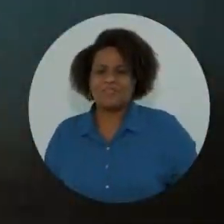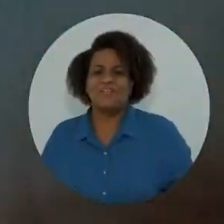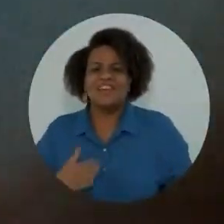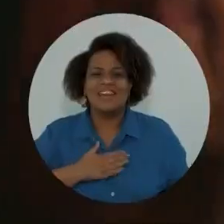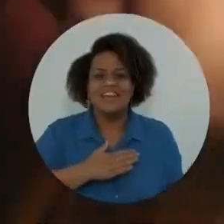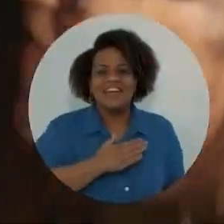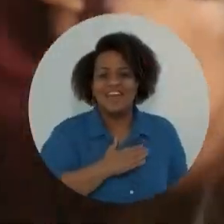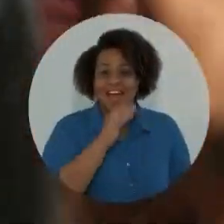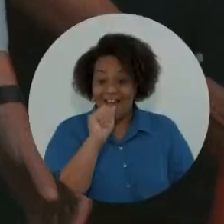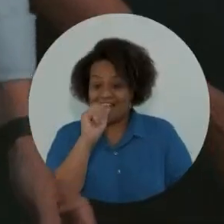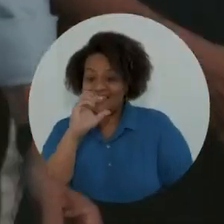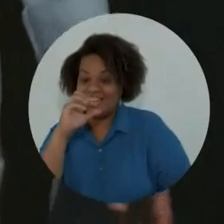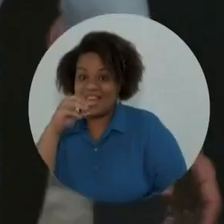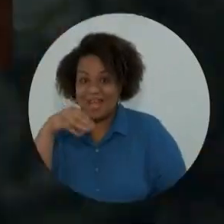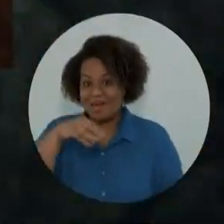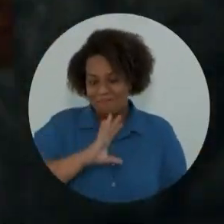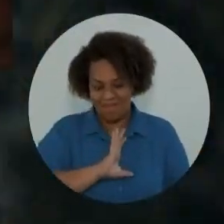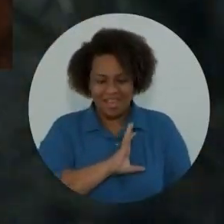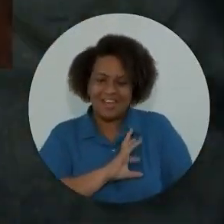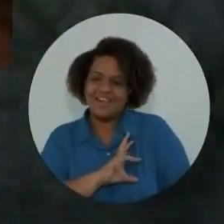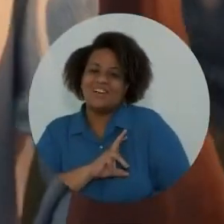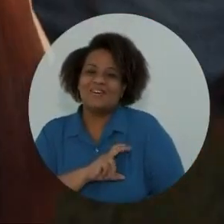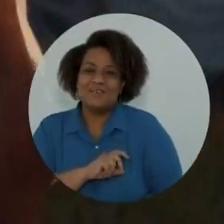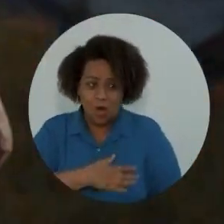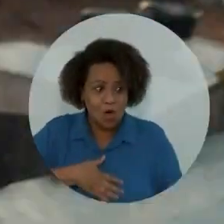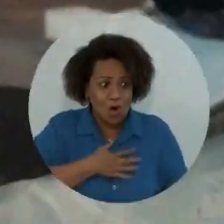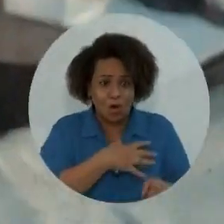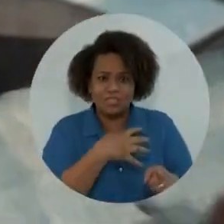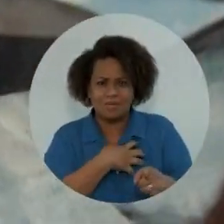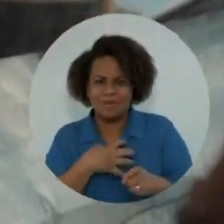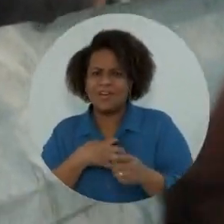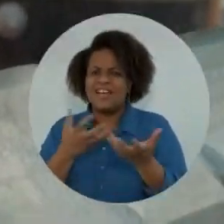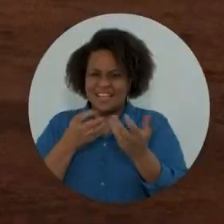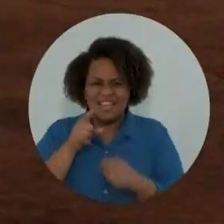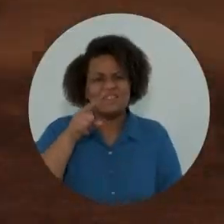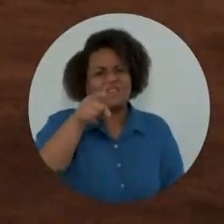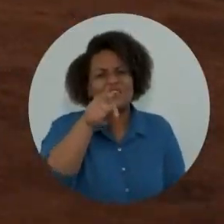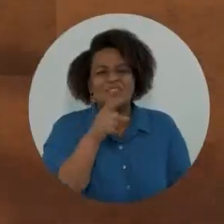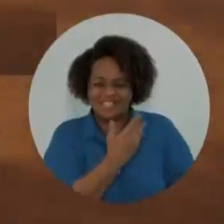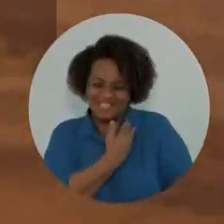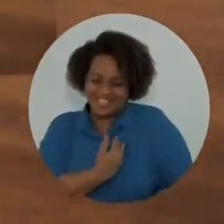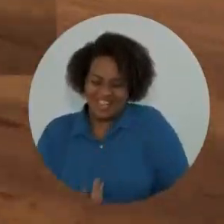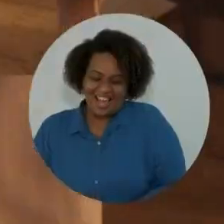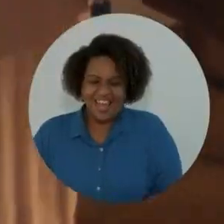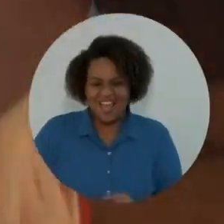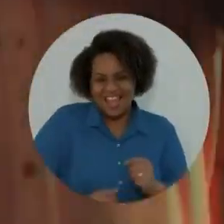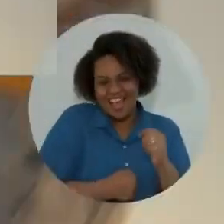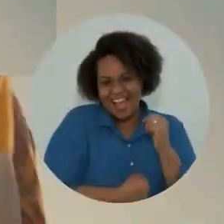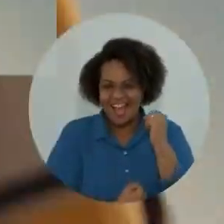A ACM, meu amor, quem gosta da Bahia, quer você governador.